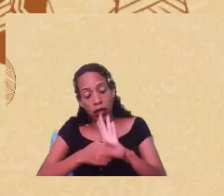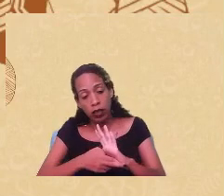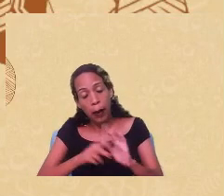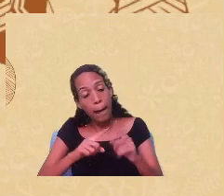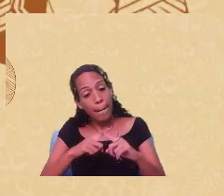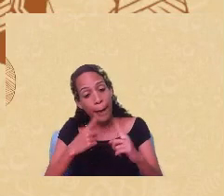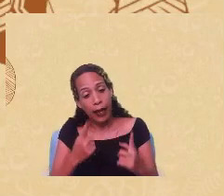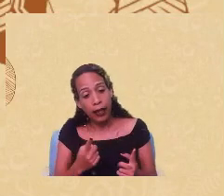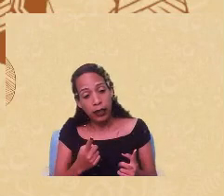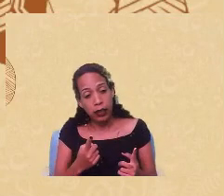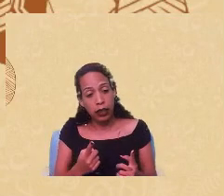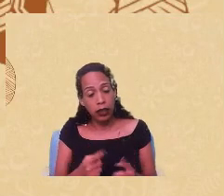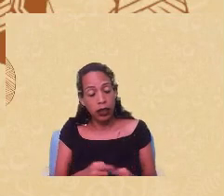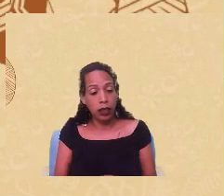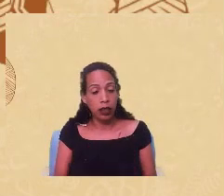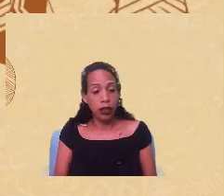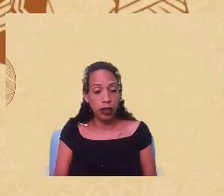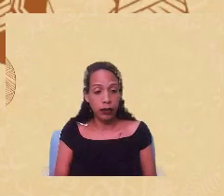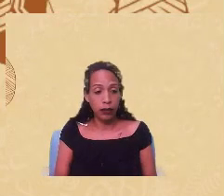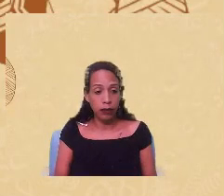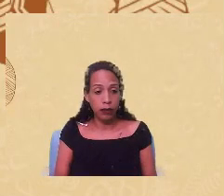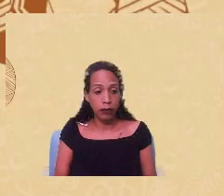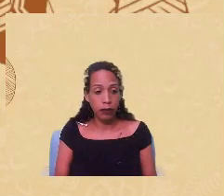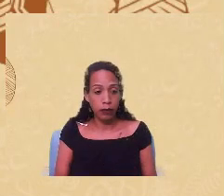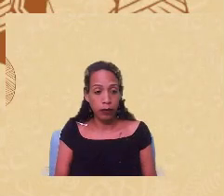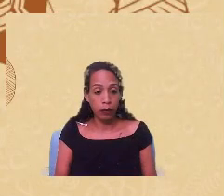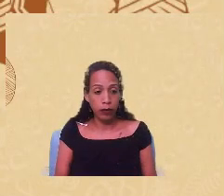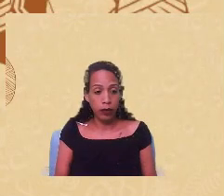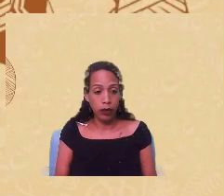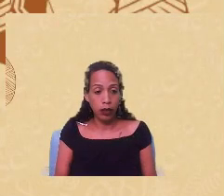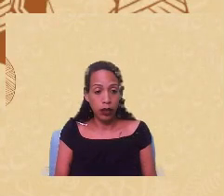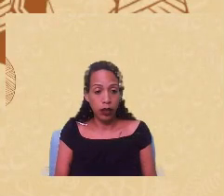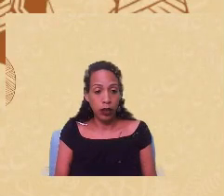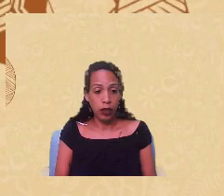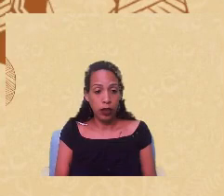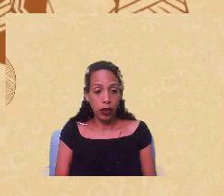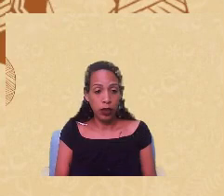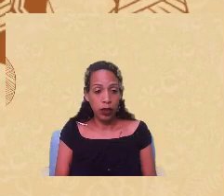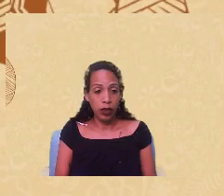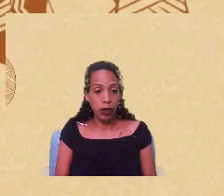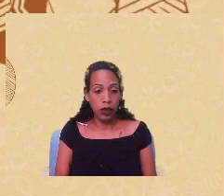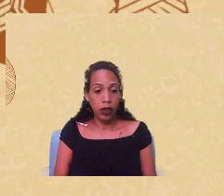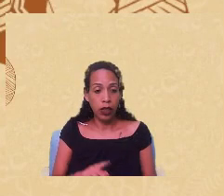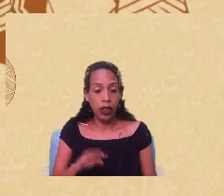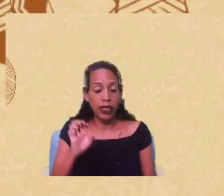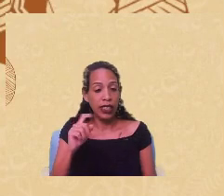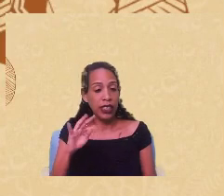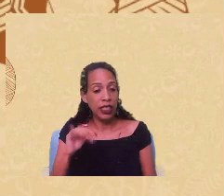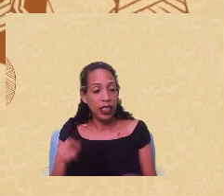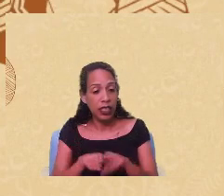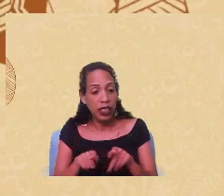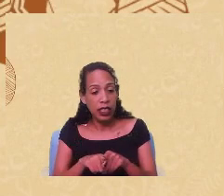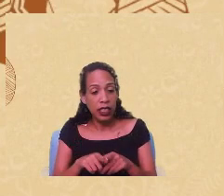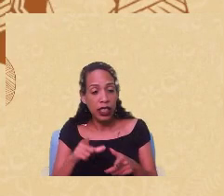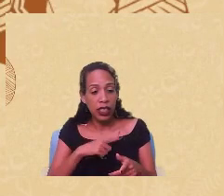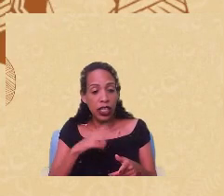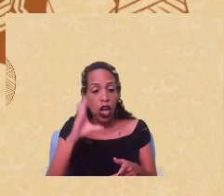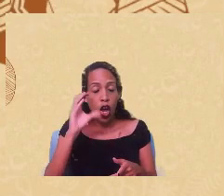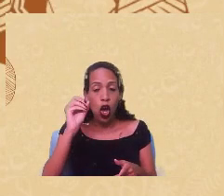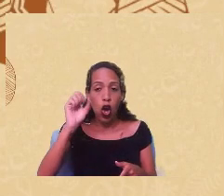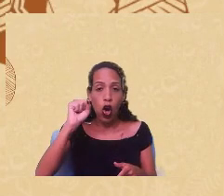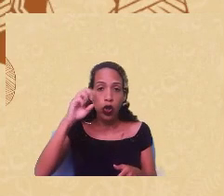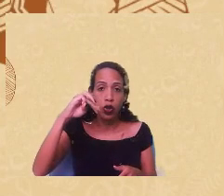o estado moderno capitalista também forjou cosmologias que são cosmologias